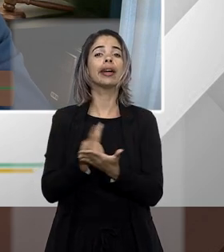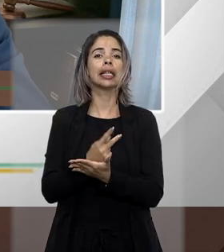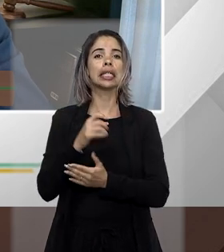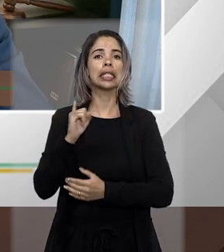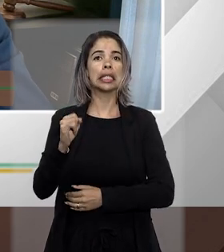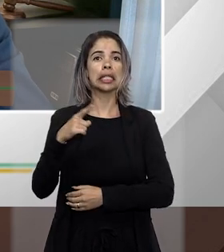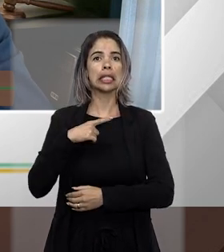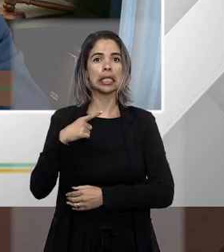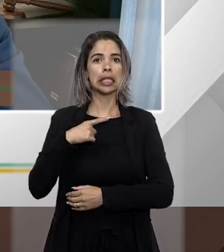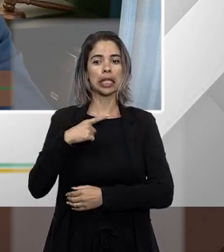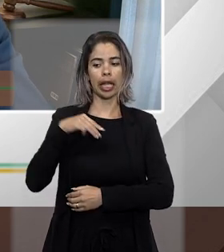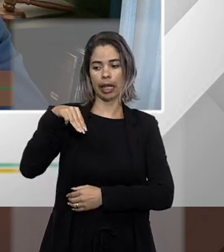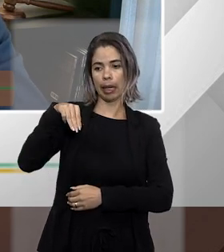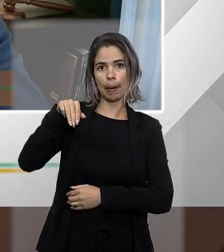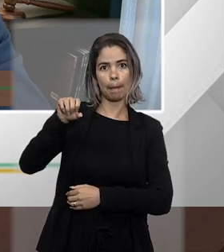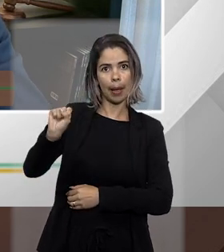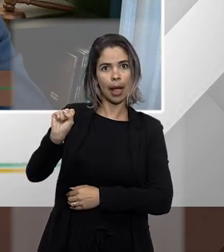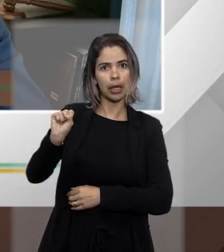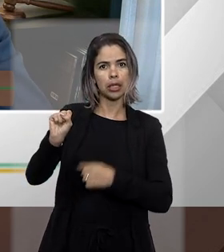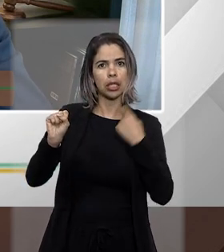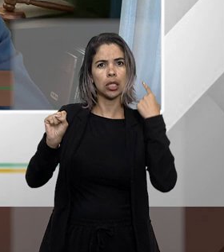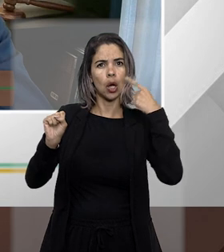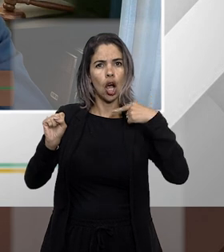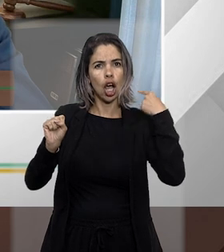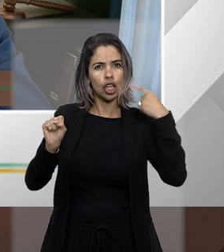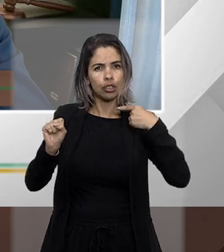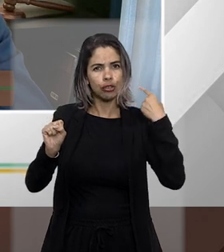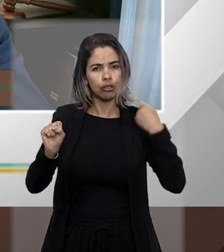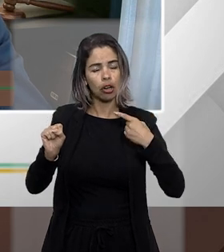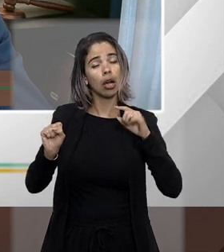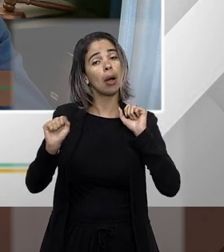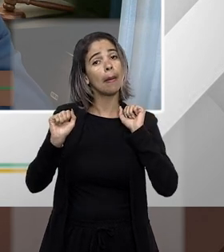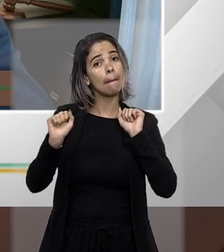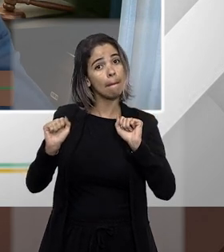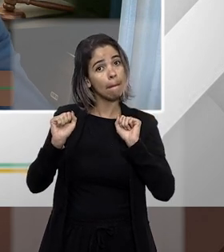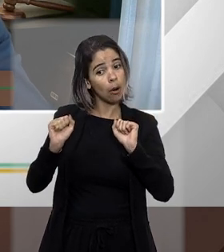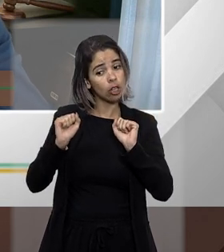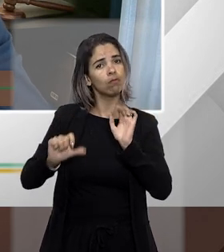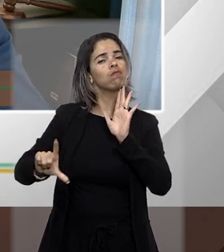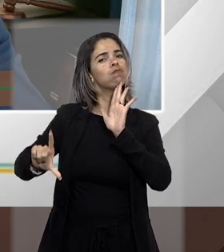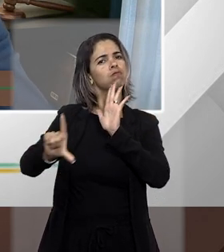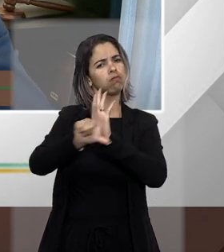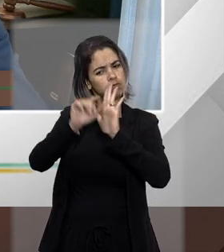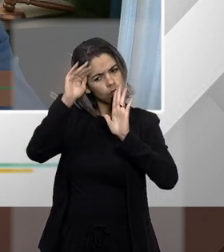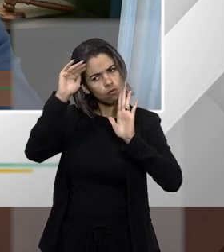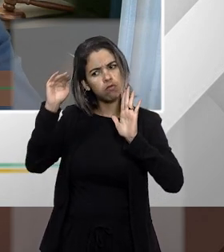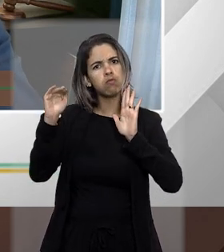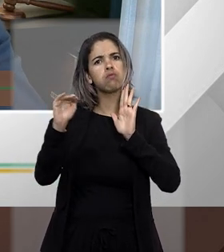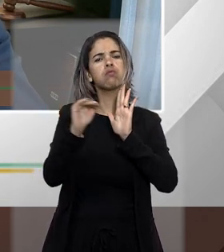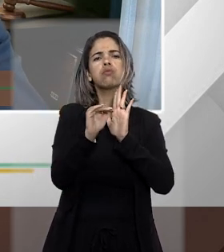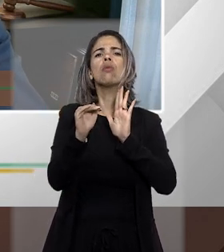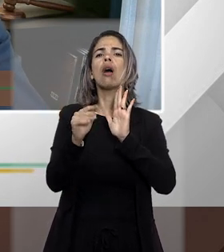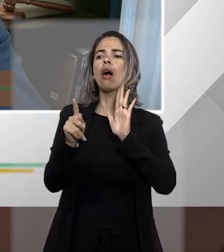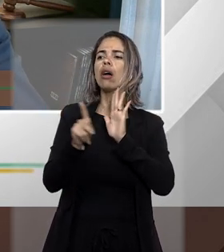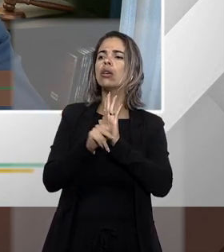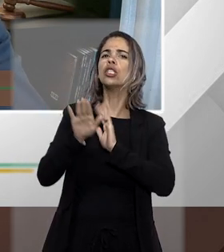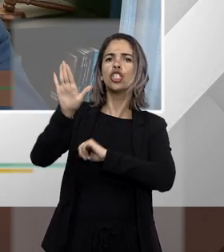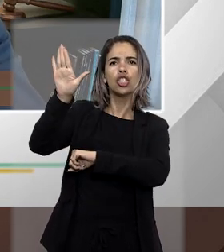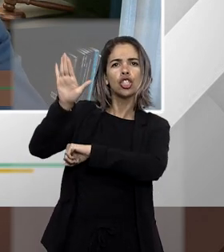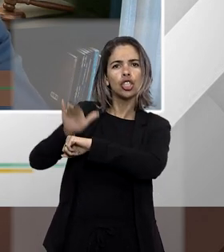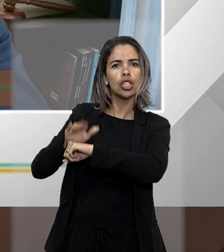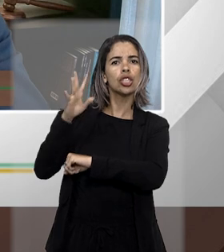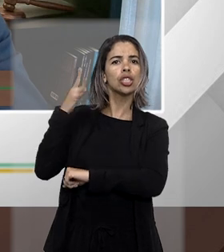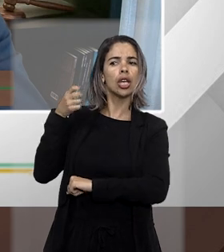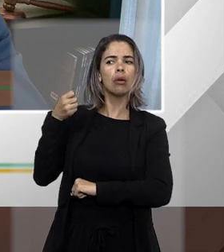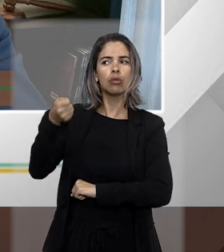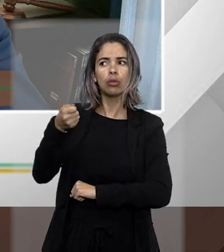advogado ou a parte pode de forma legítima chegar até o juiz e pedir a prioridade que julga o processo